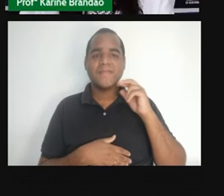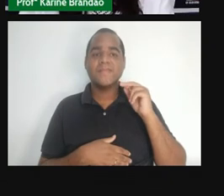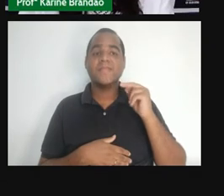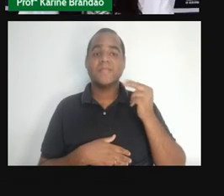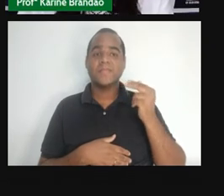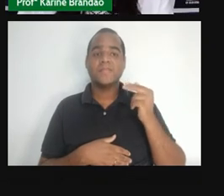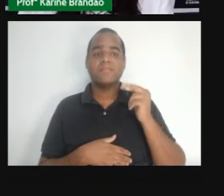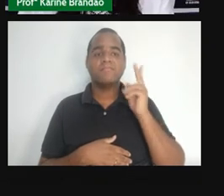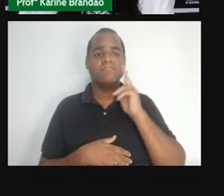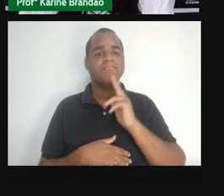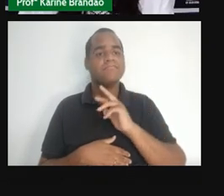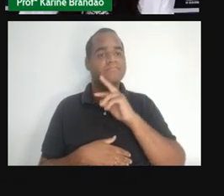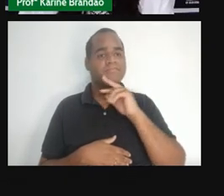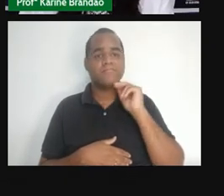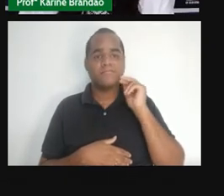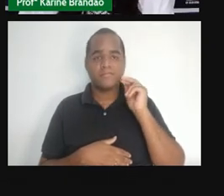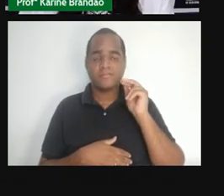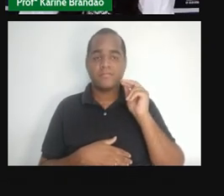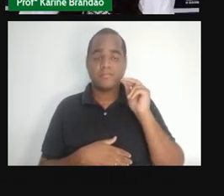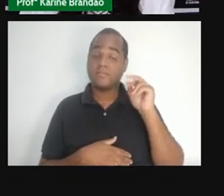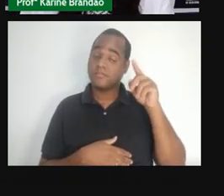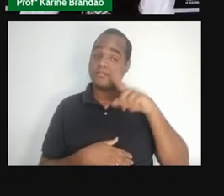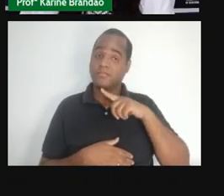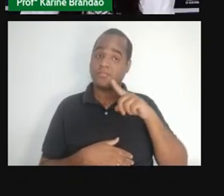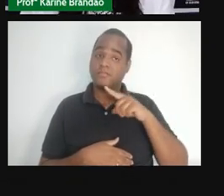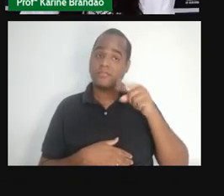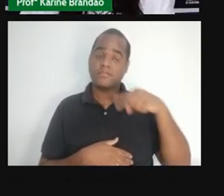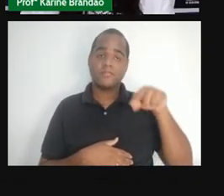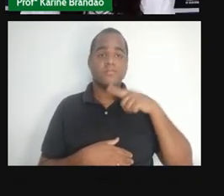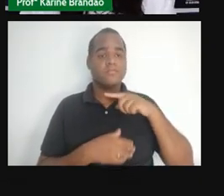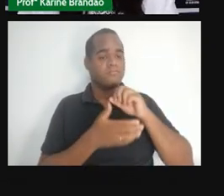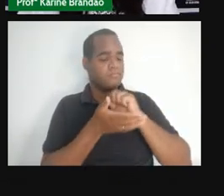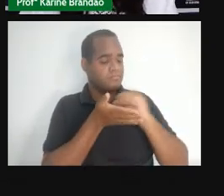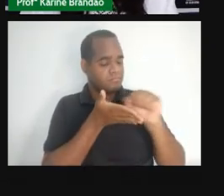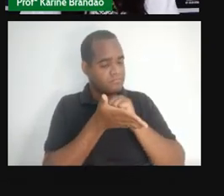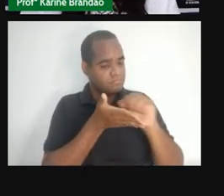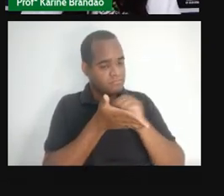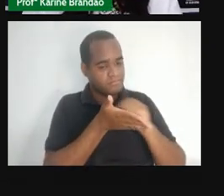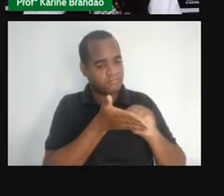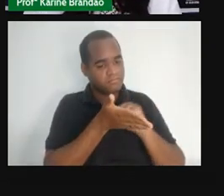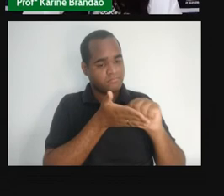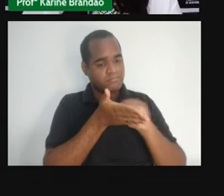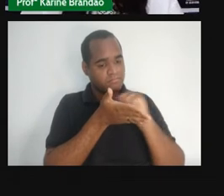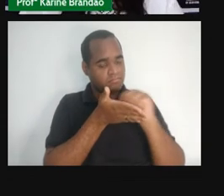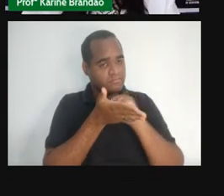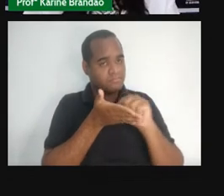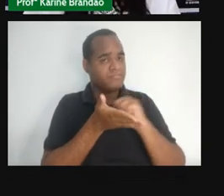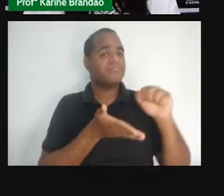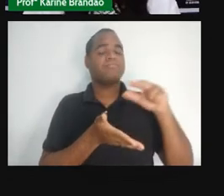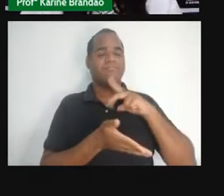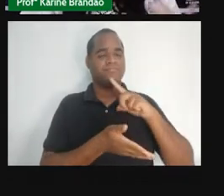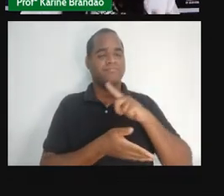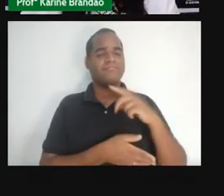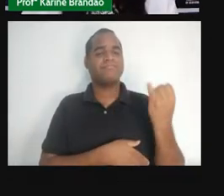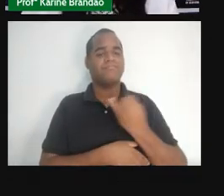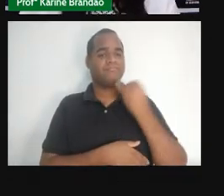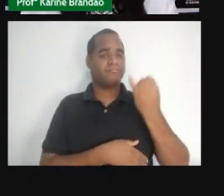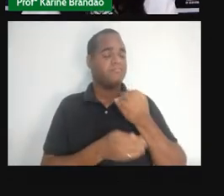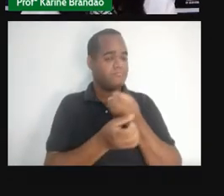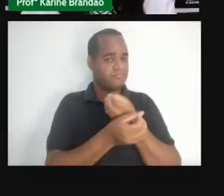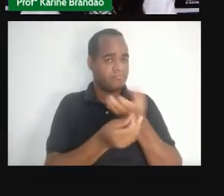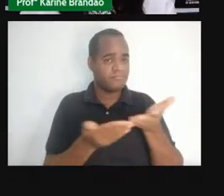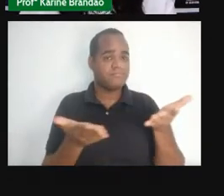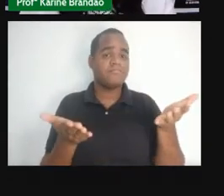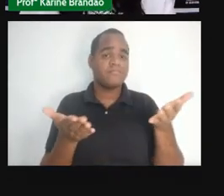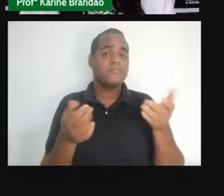vai, às vezes, ser depositada ali na calcinha, por exemplo, né, nessa roupa íntima. E isso, lógico, que todo mundo tem que